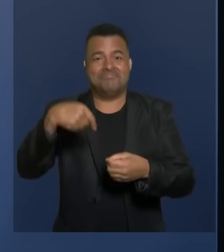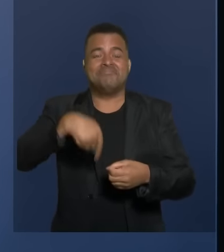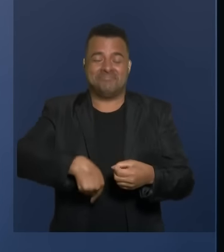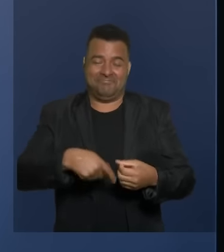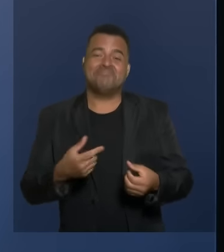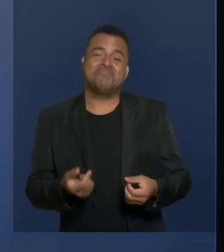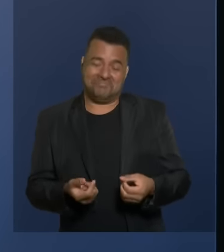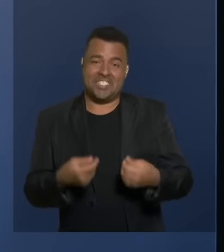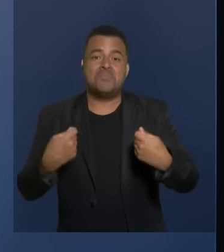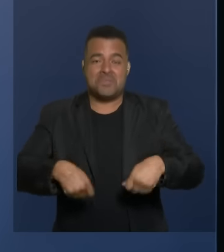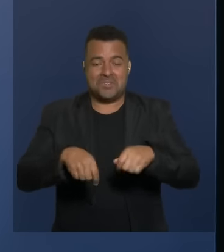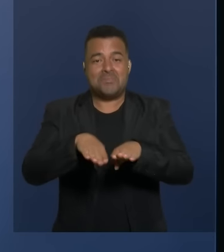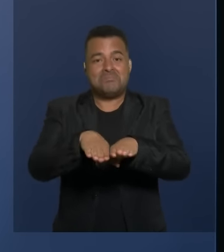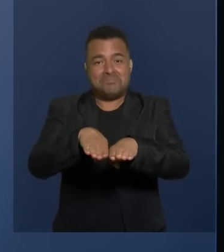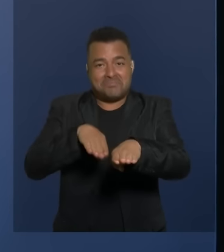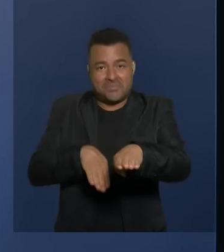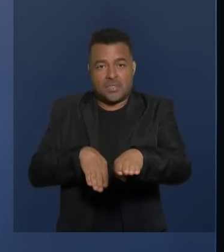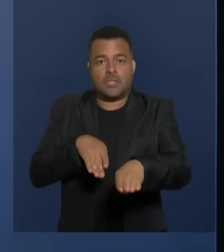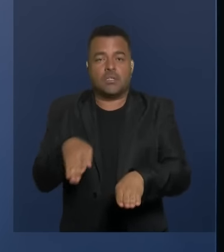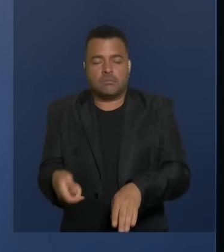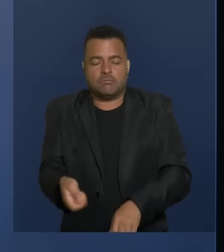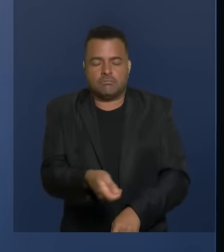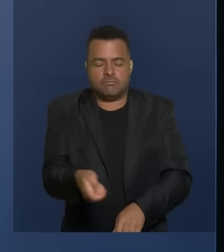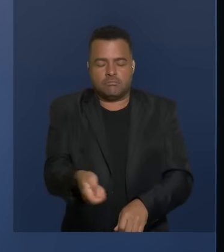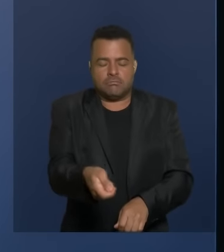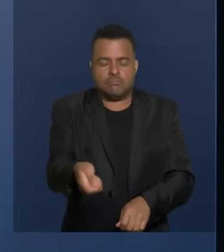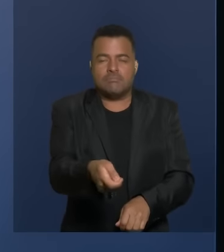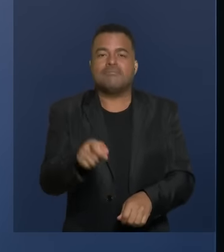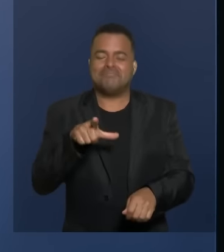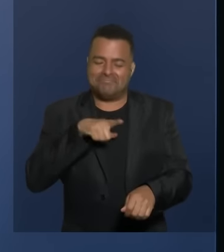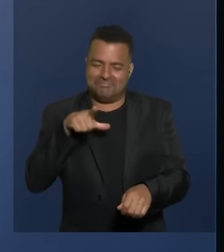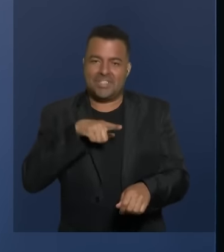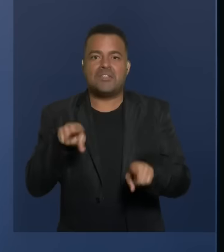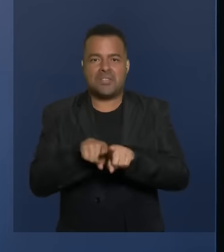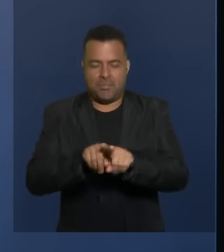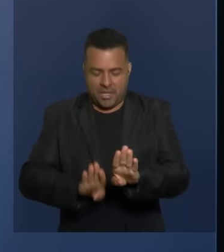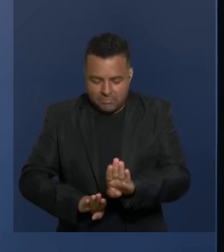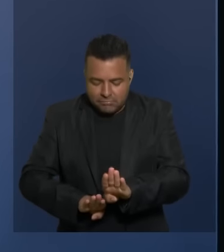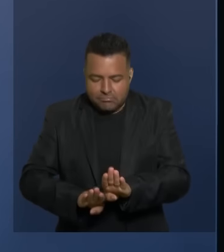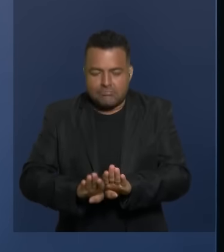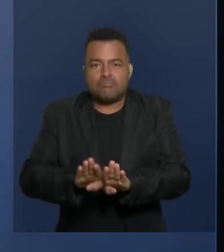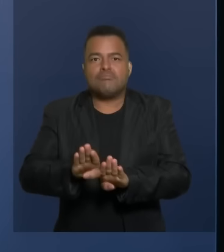com piso tátil, rampas que nós não temos 100%,